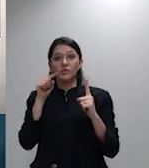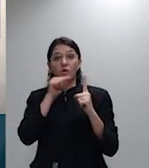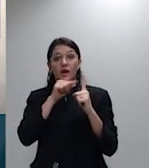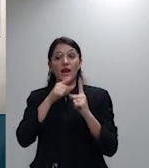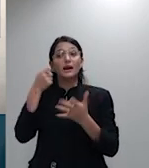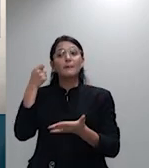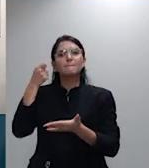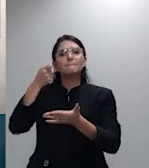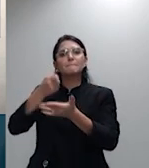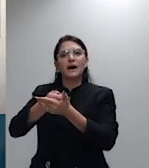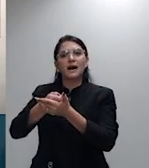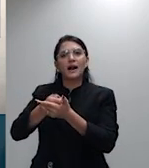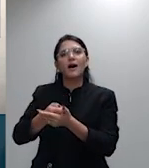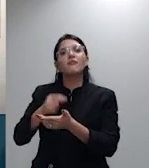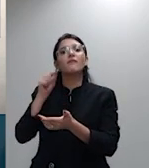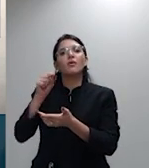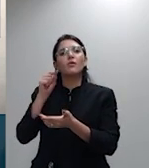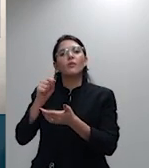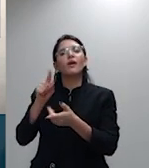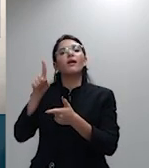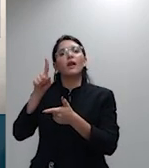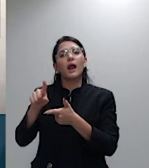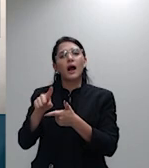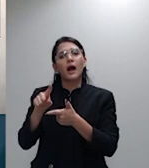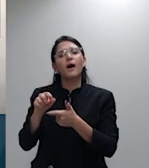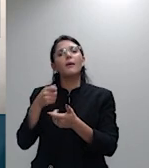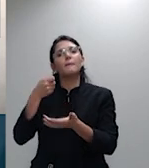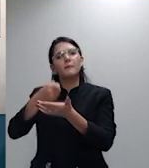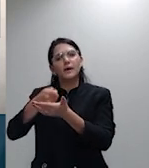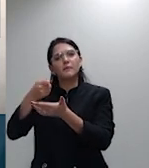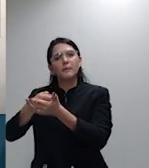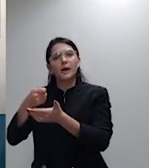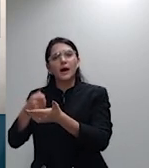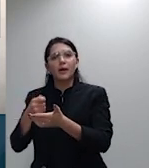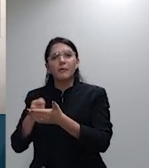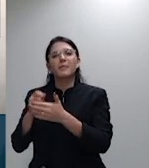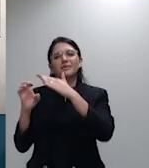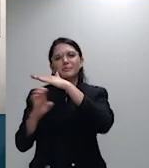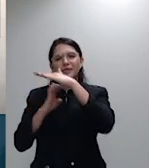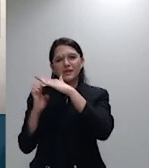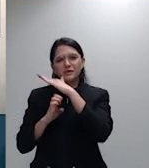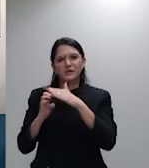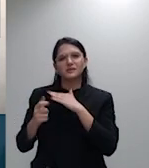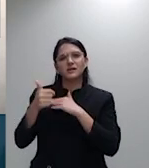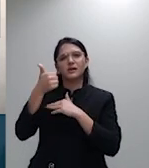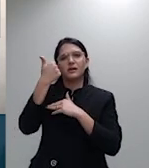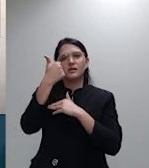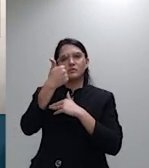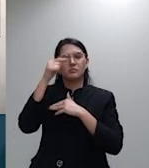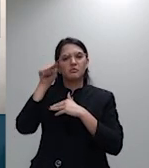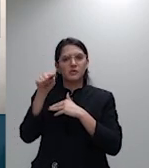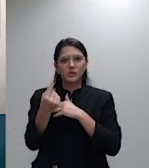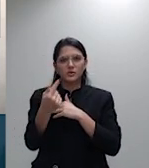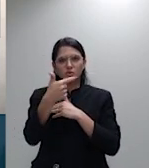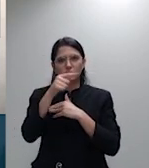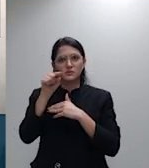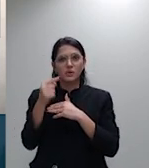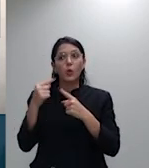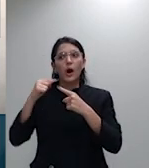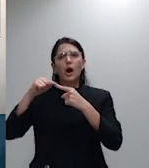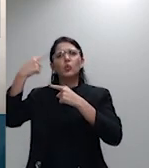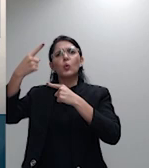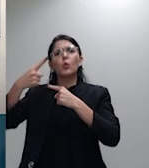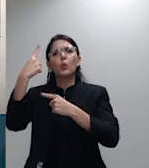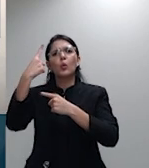58 anos quando fez 59 anos foi cobrado 4.990 reais a mensalidade dele este